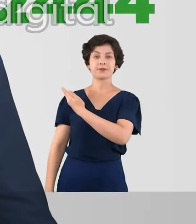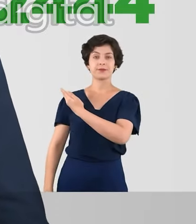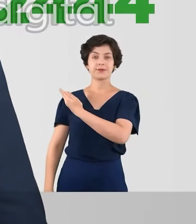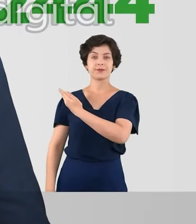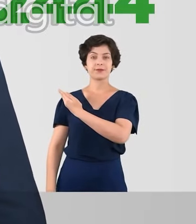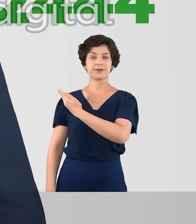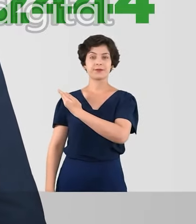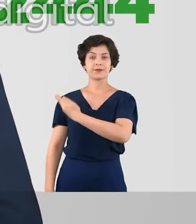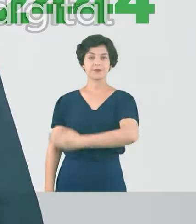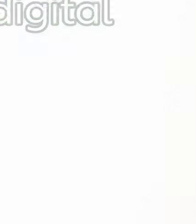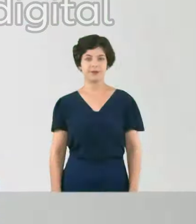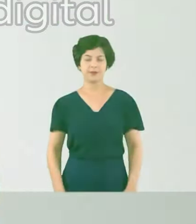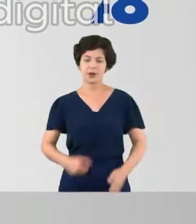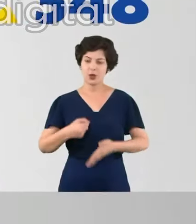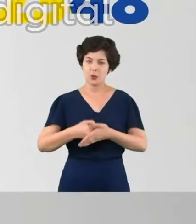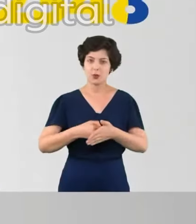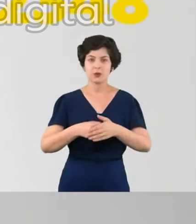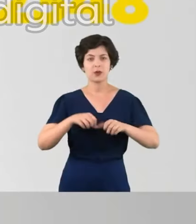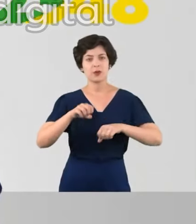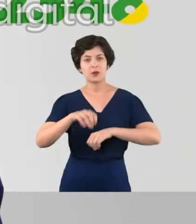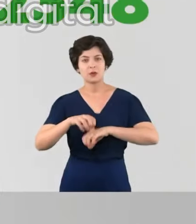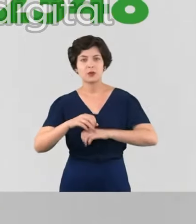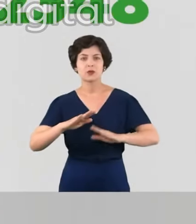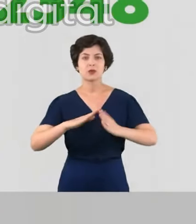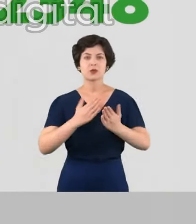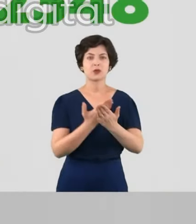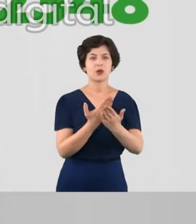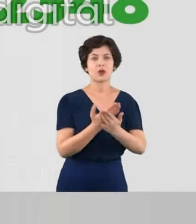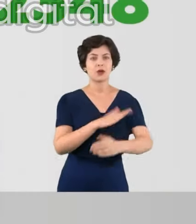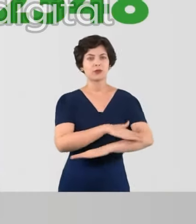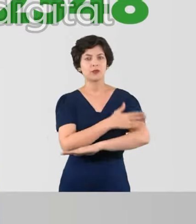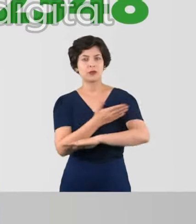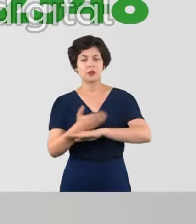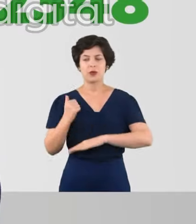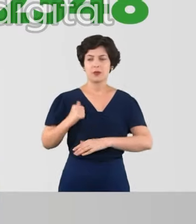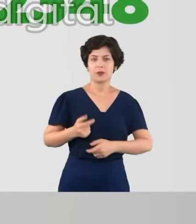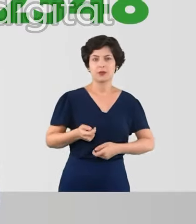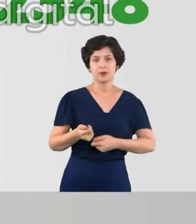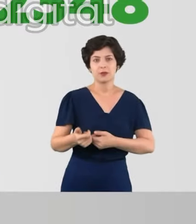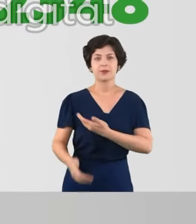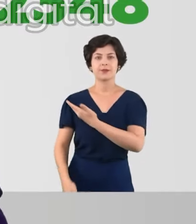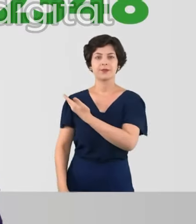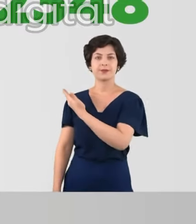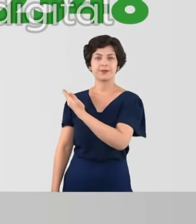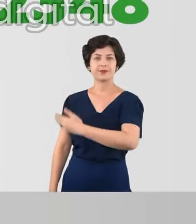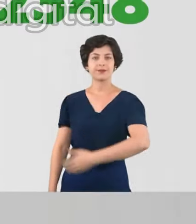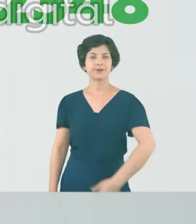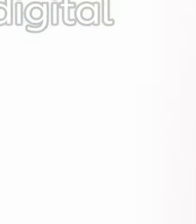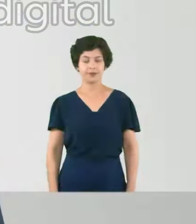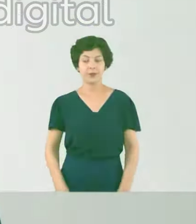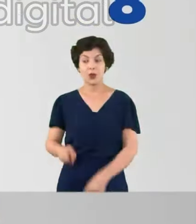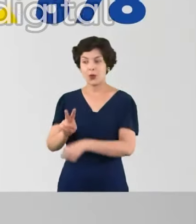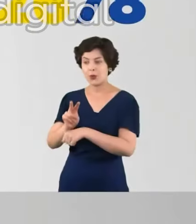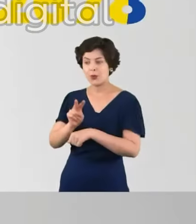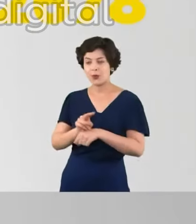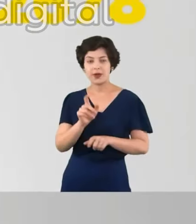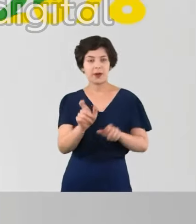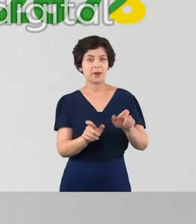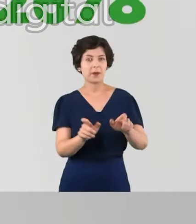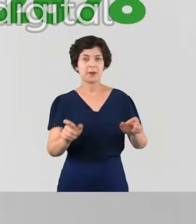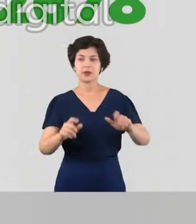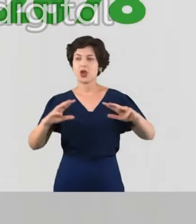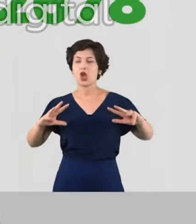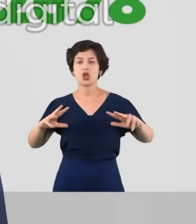-444. Luto pela educação, por escolas em tempo integral e bolsas de estudo. Ludmila Barizo, 22-3-4-8. Cuidando de